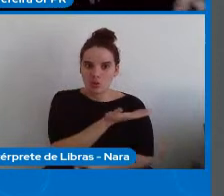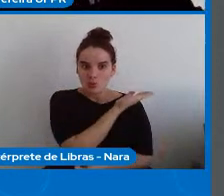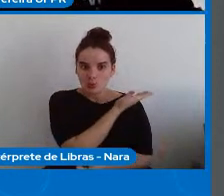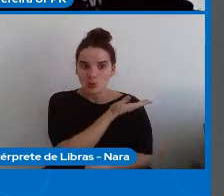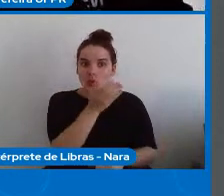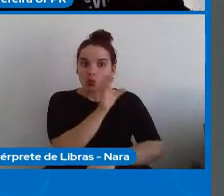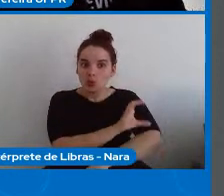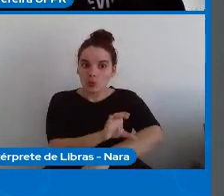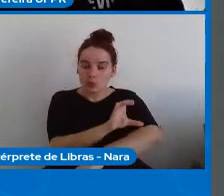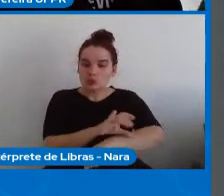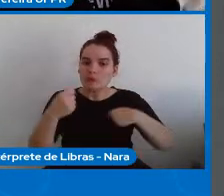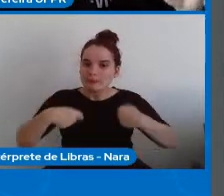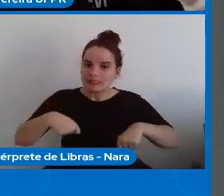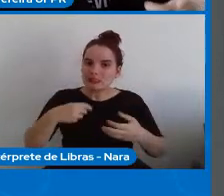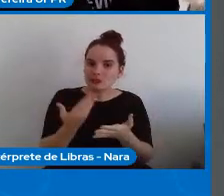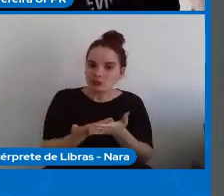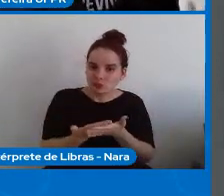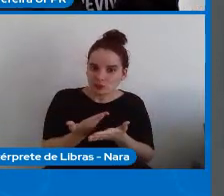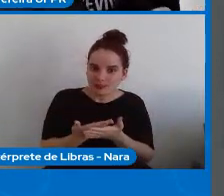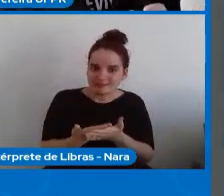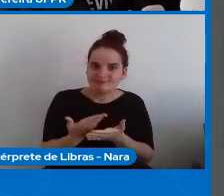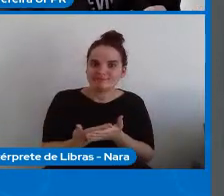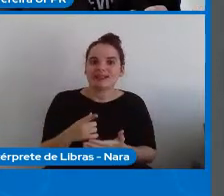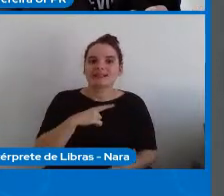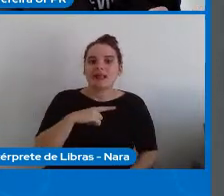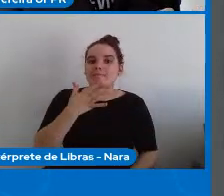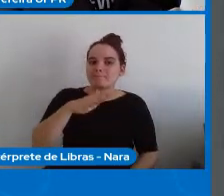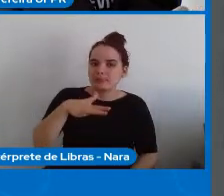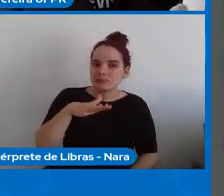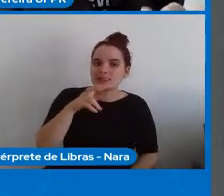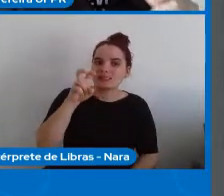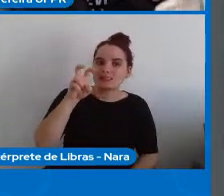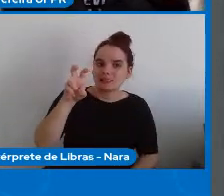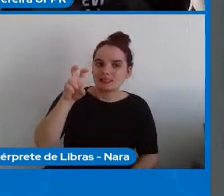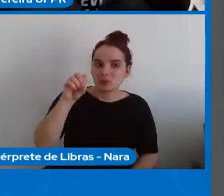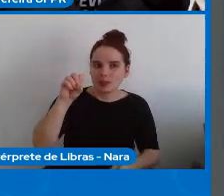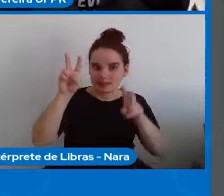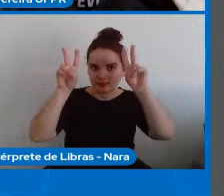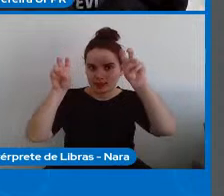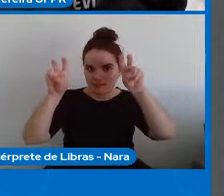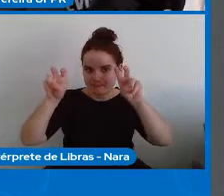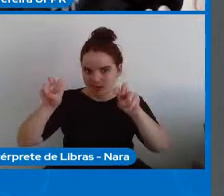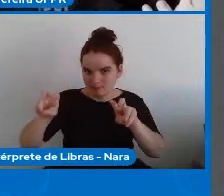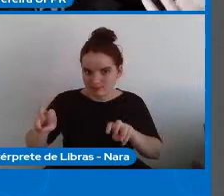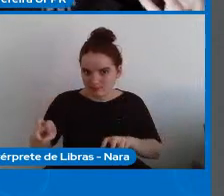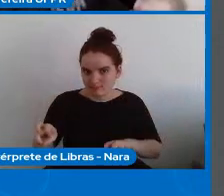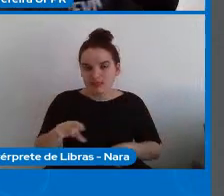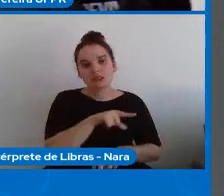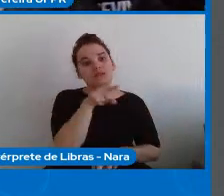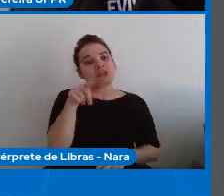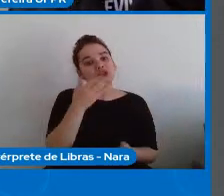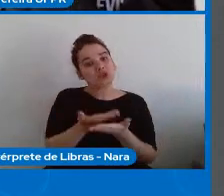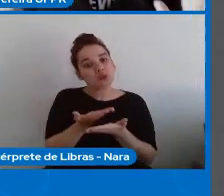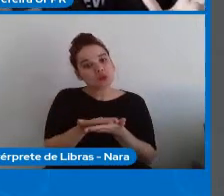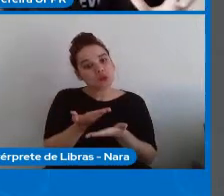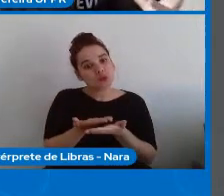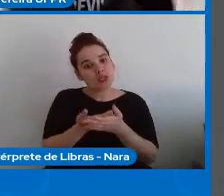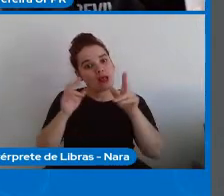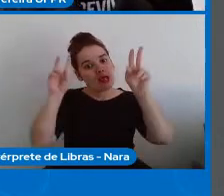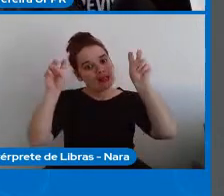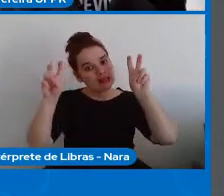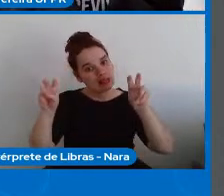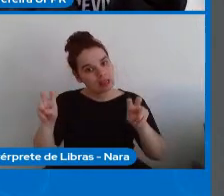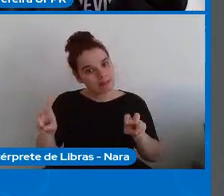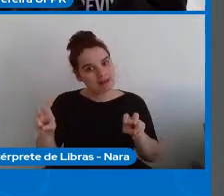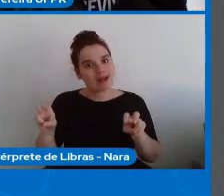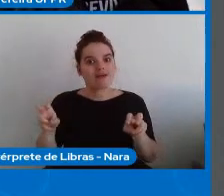nós damos aí 50 temas relacionados a computação e suas aplicações e elas vão estudar esse tema e elaborar uma matéria de forma